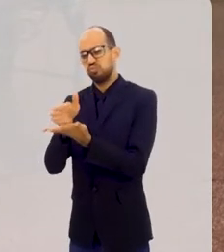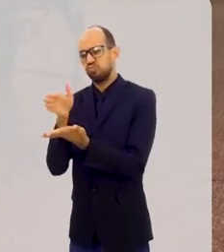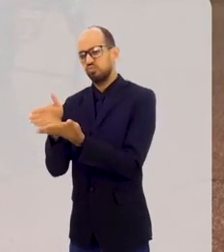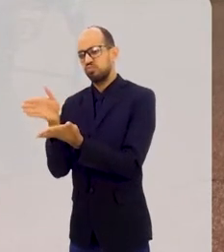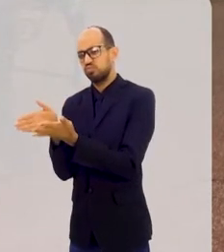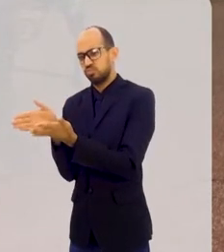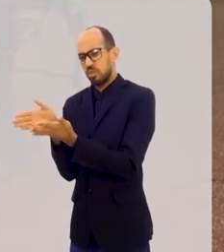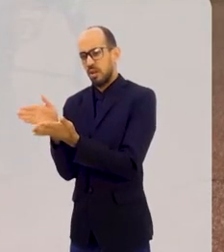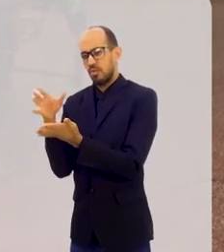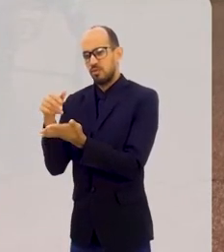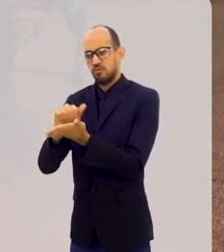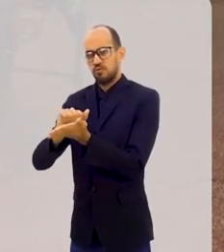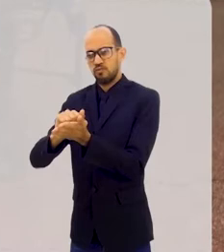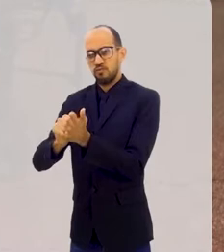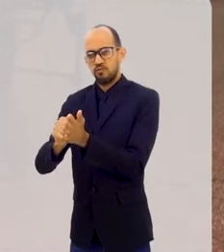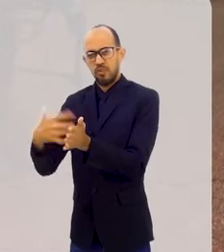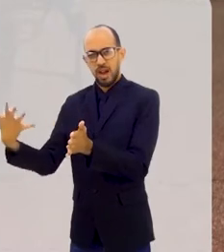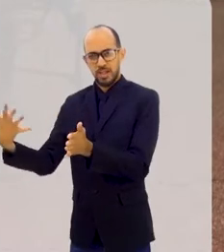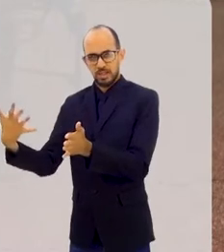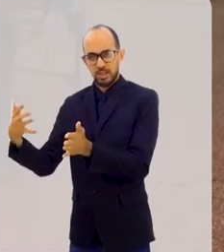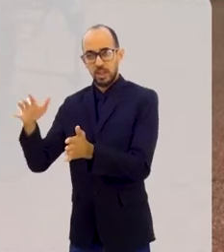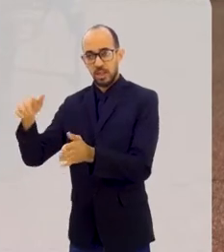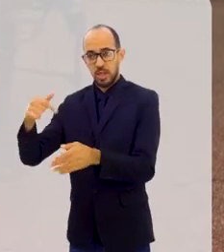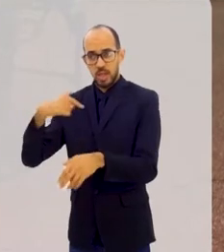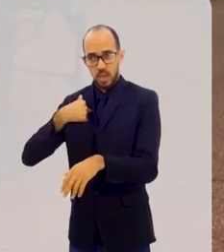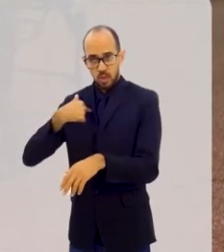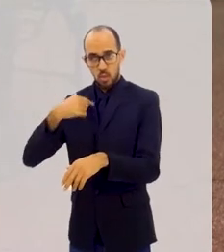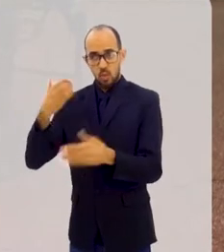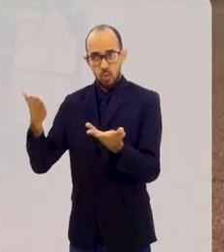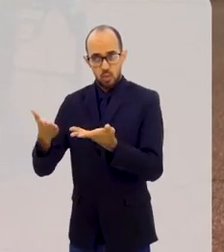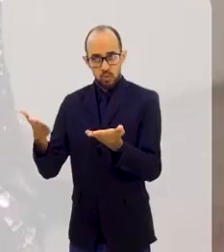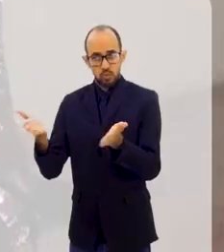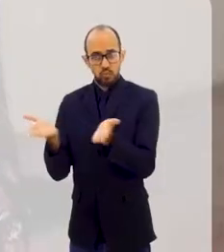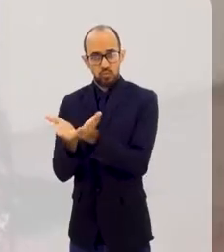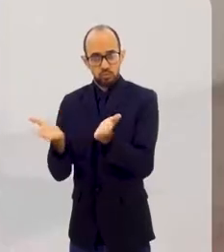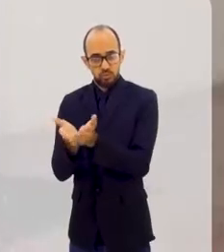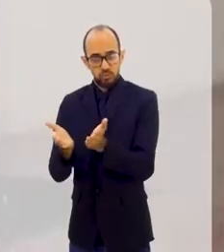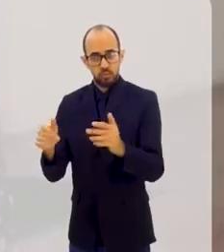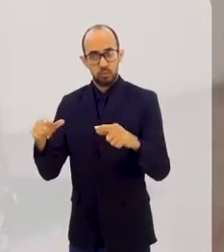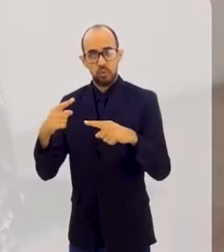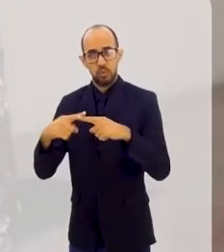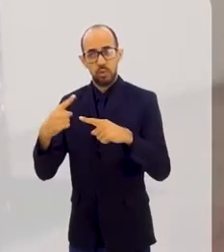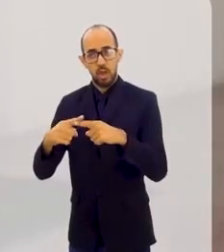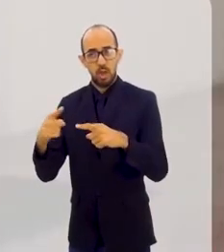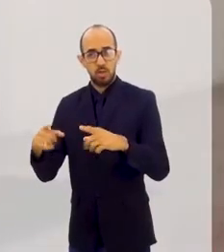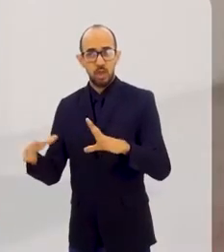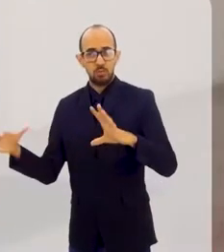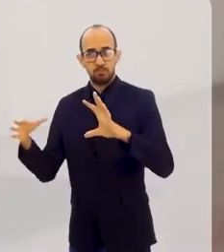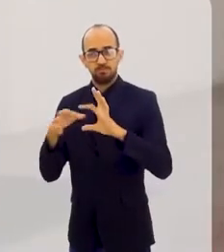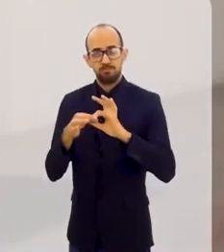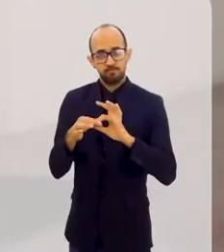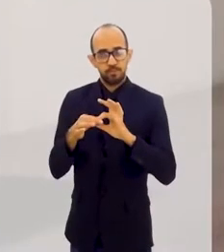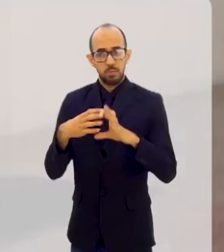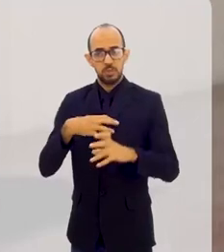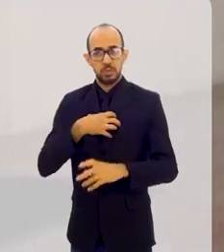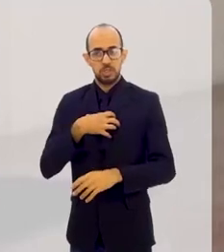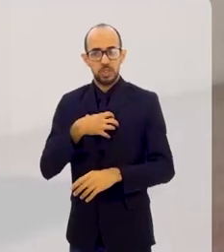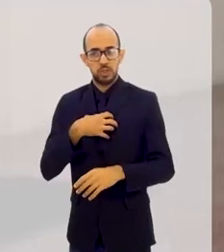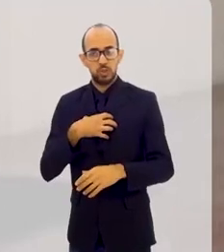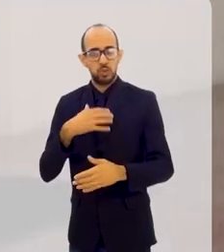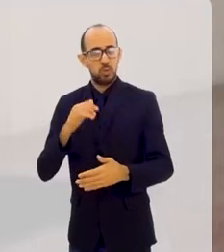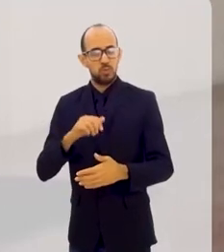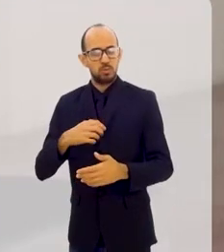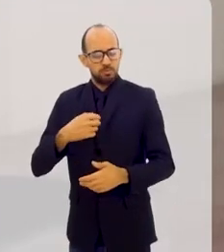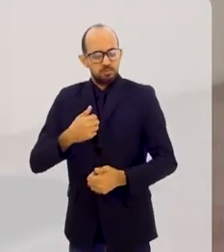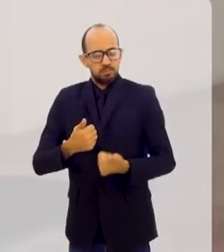onde eu estou hoje. É porque eu tive um contato maior. E eu tenho uma convicção maior. E isso hoje eu me sinto realizado.